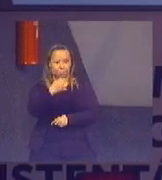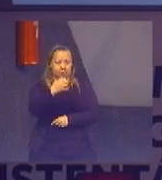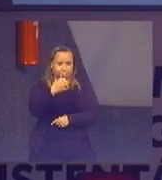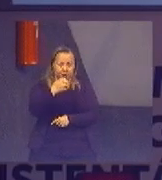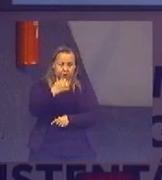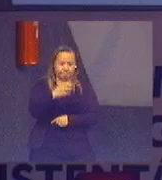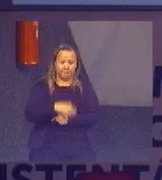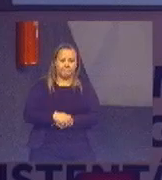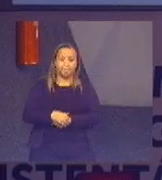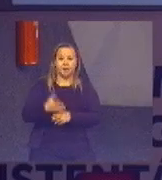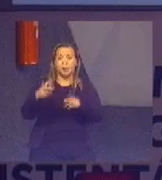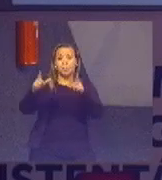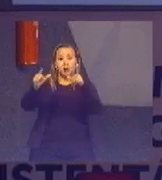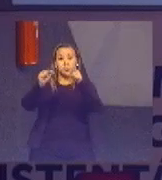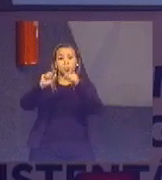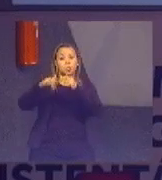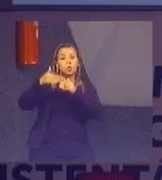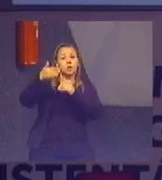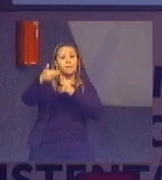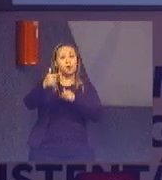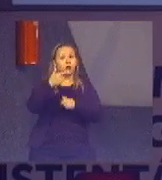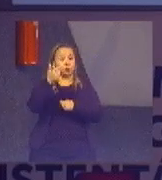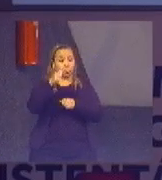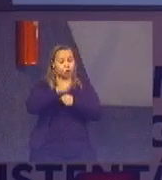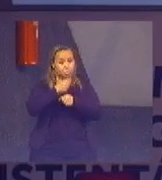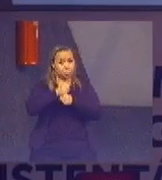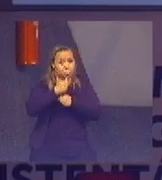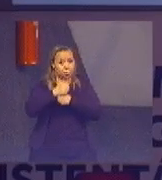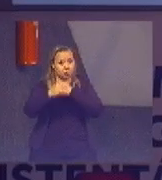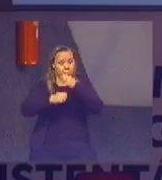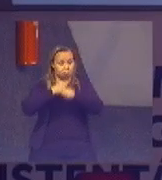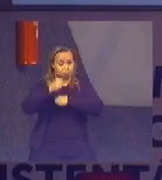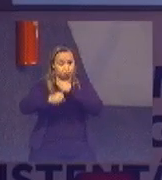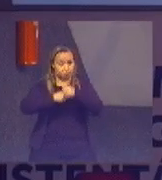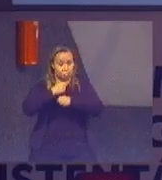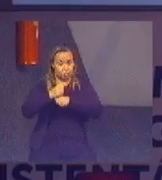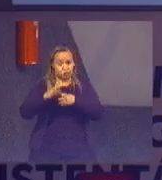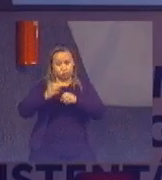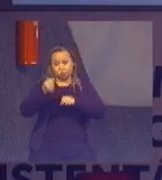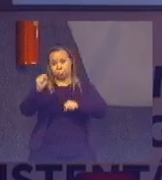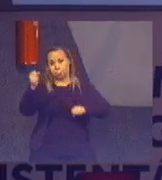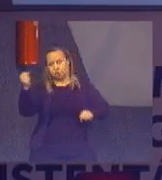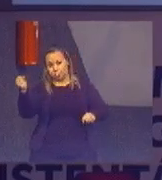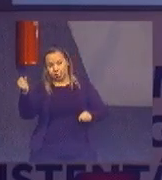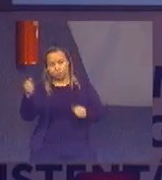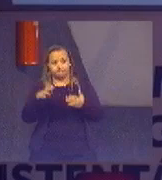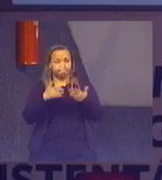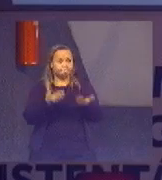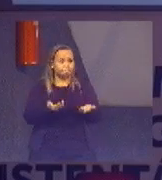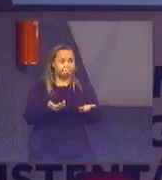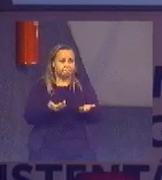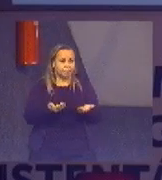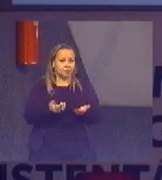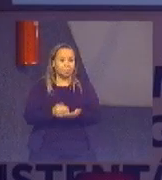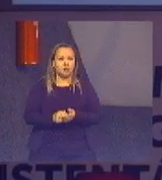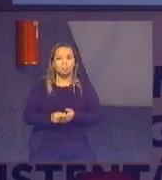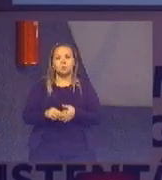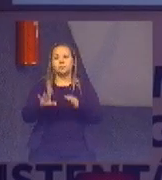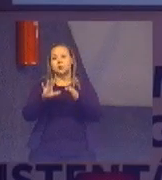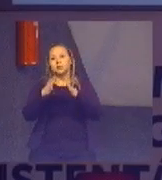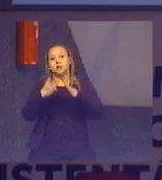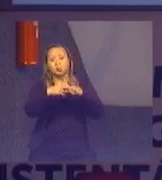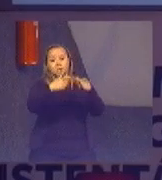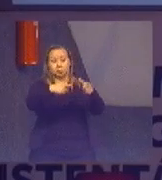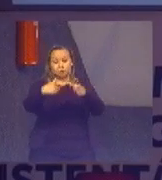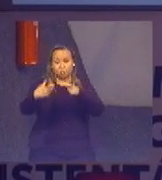Mas essa queda vem depois de dois anos subsequentes de aumento. Então, é possível que as unidades tenham revisto